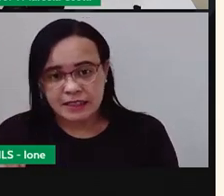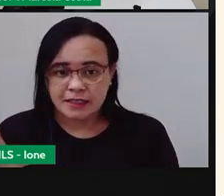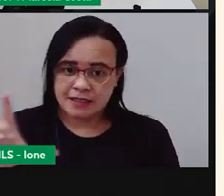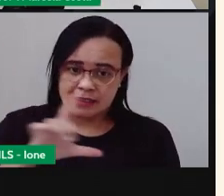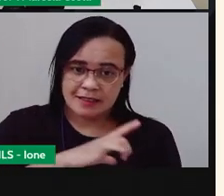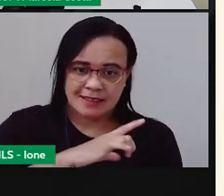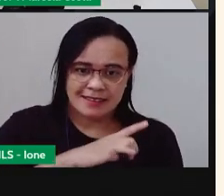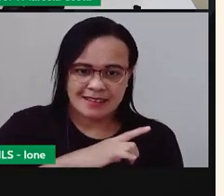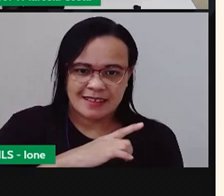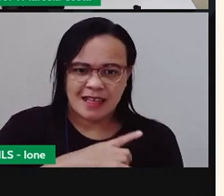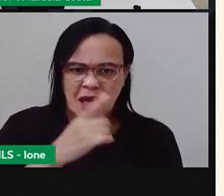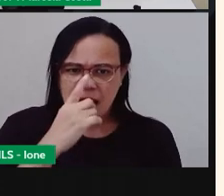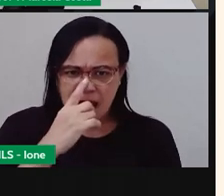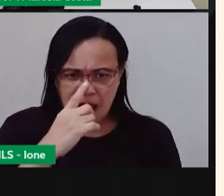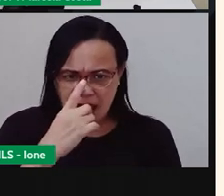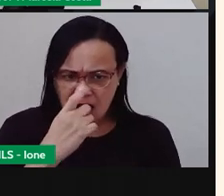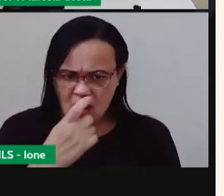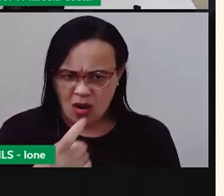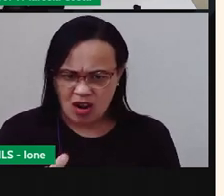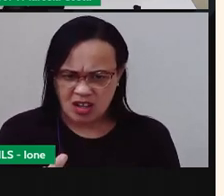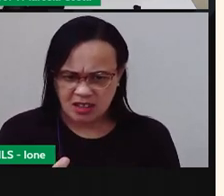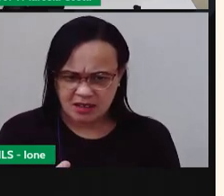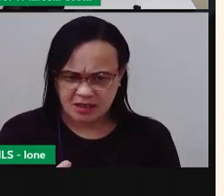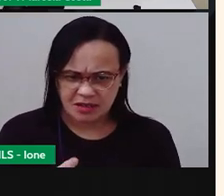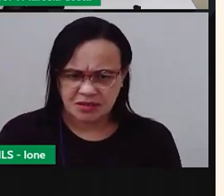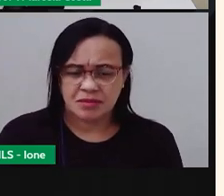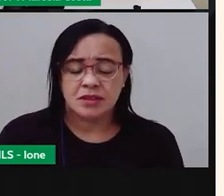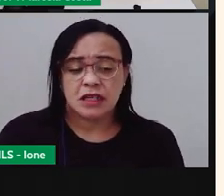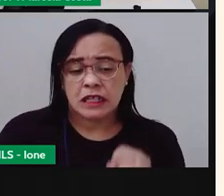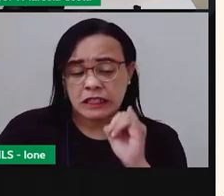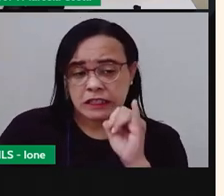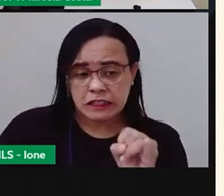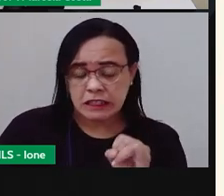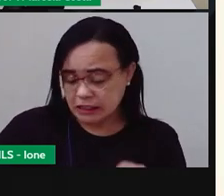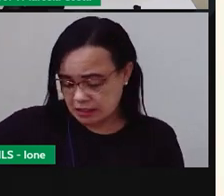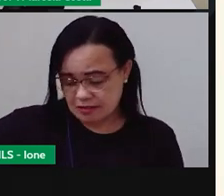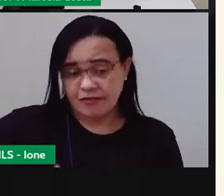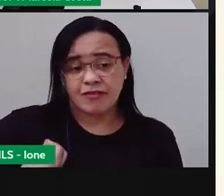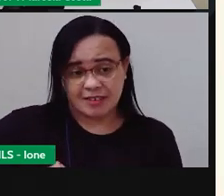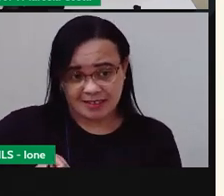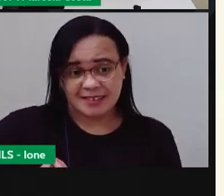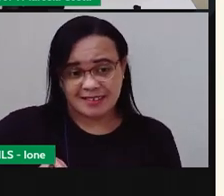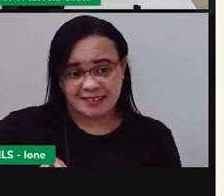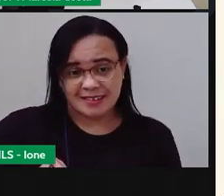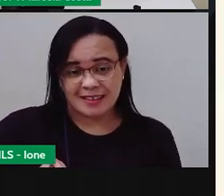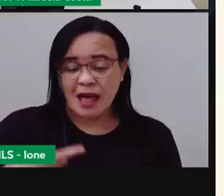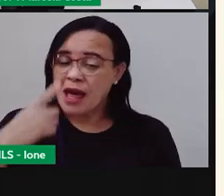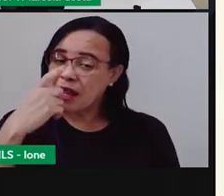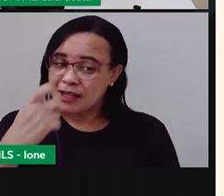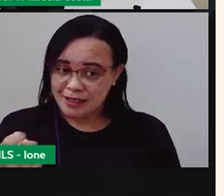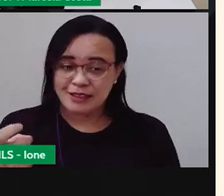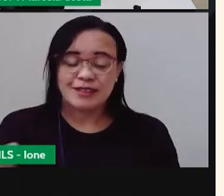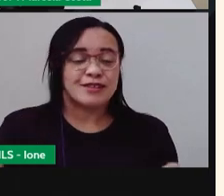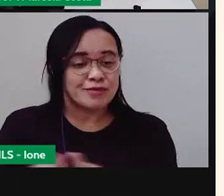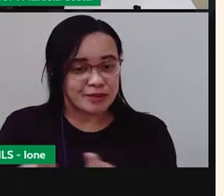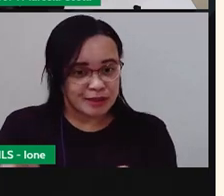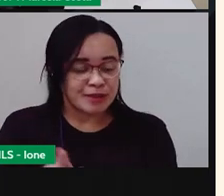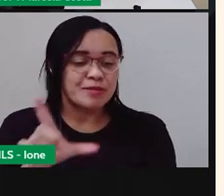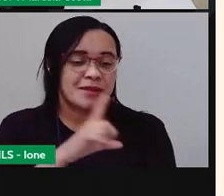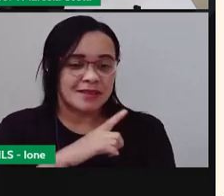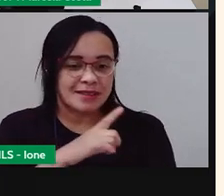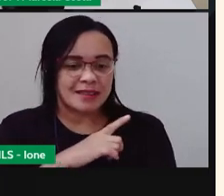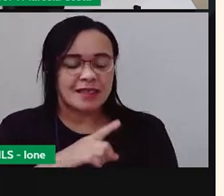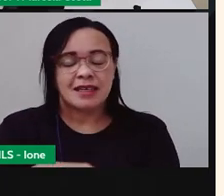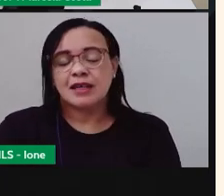uma regra, principalmente, para os tempos em que vivemos. No entanto, pensar em